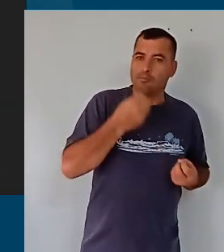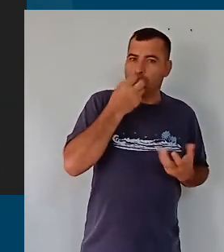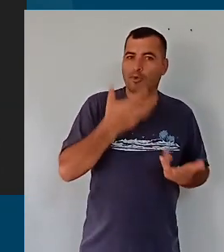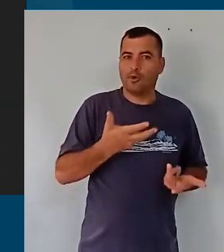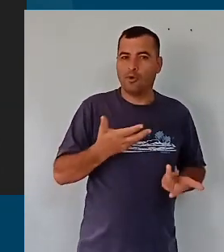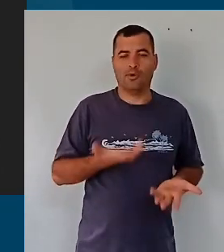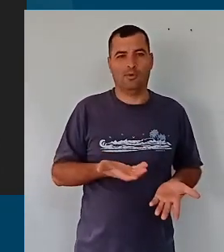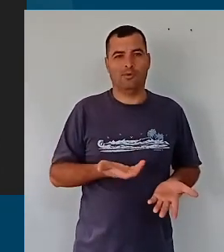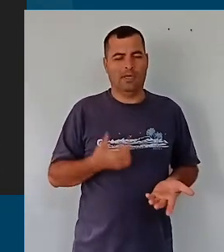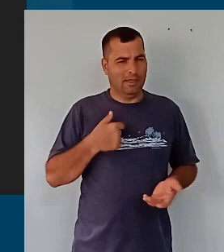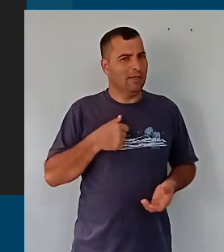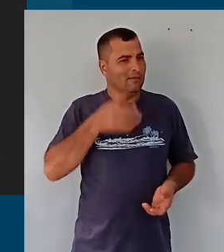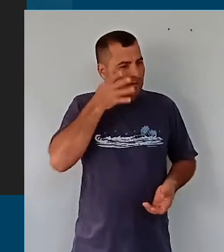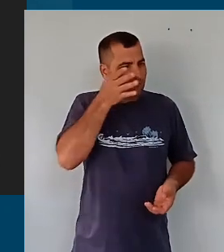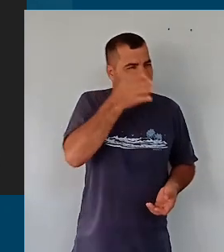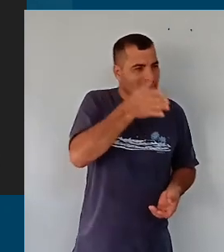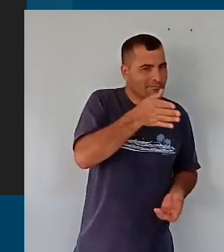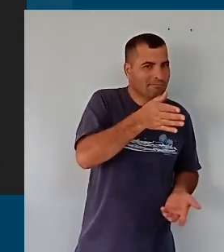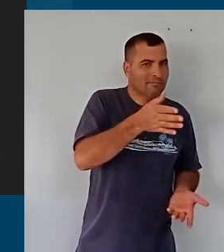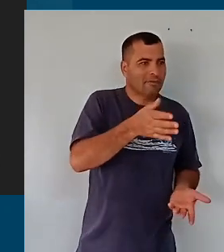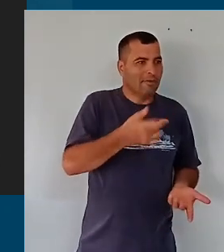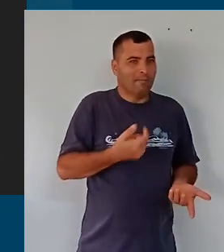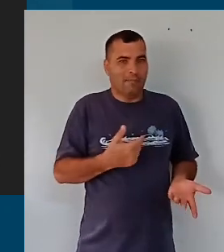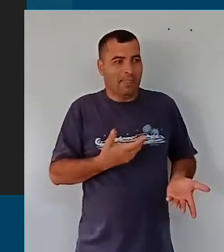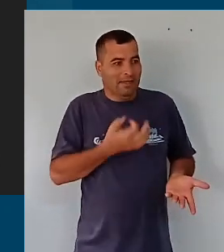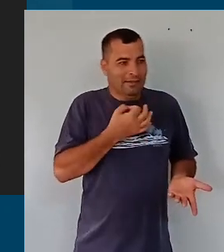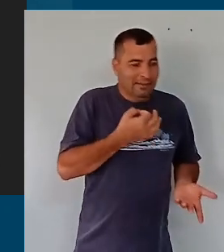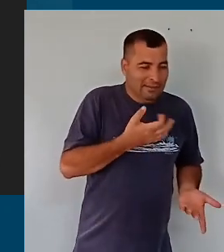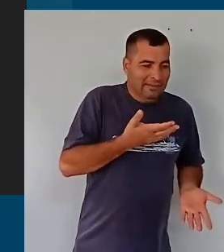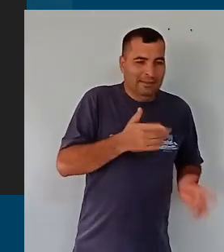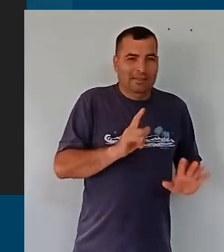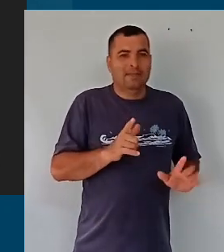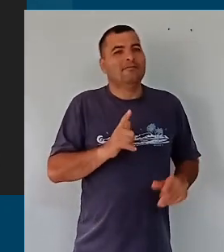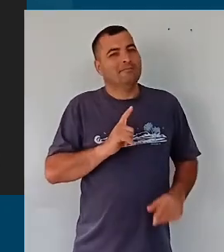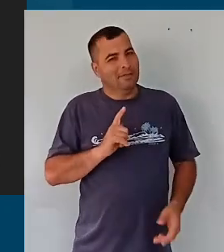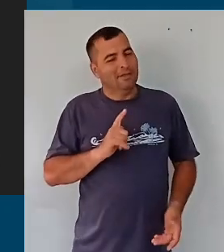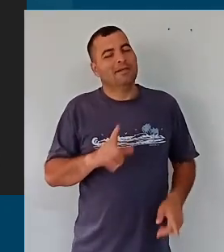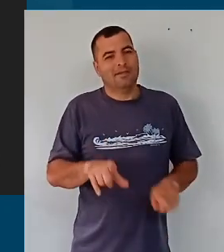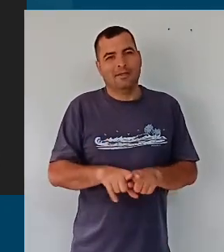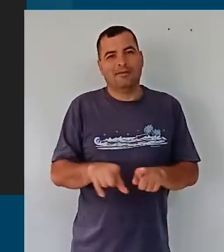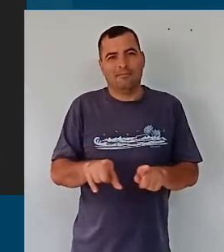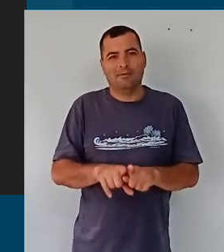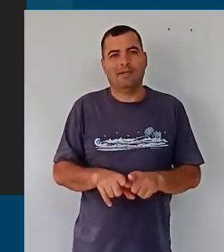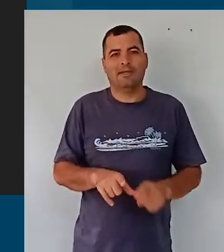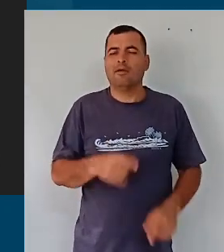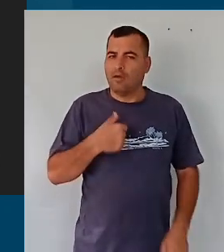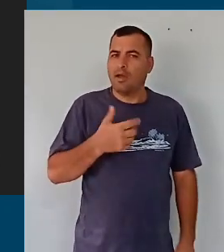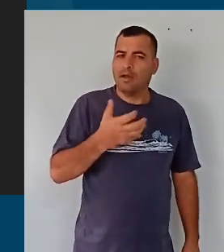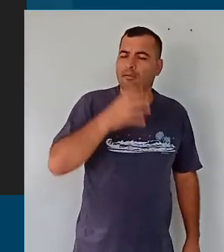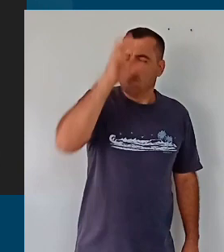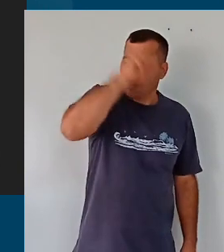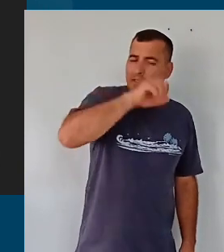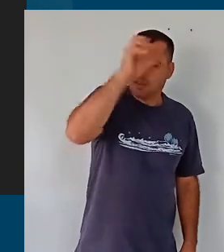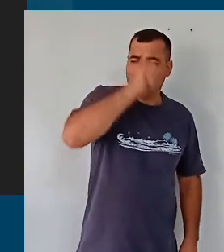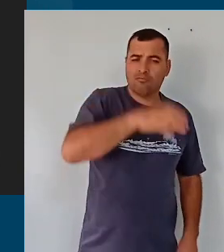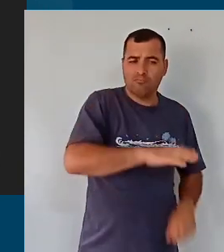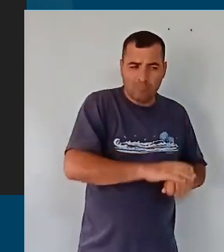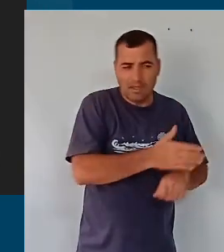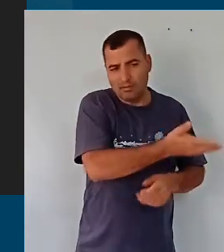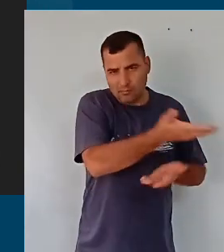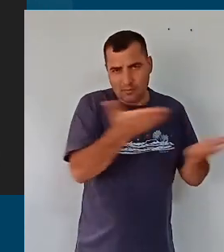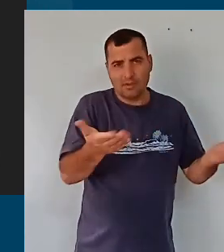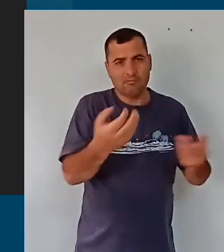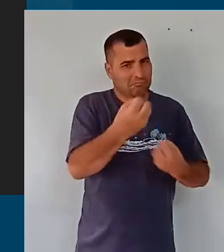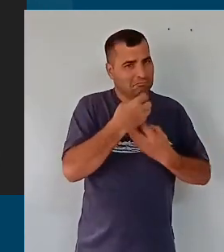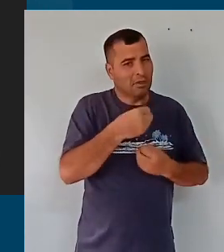Eu assistia e tentava não intervir, que não é esse o objetivo, eu tenho muito mais a aprender com vocês do que